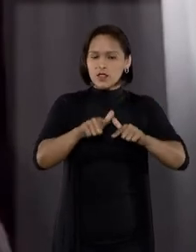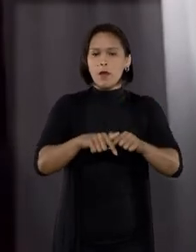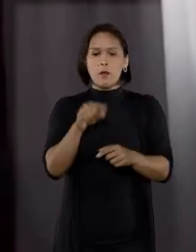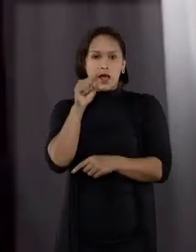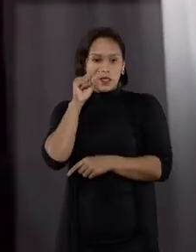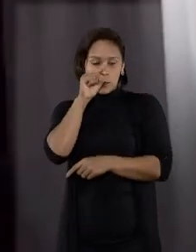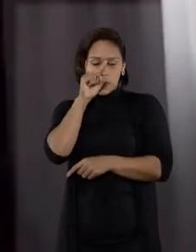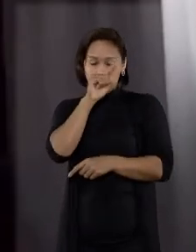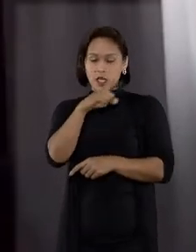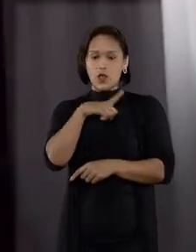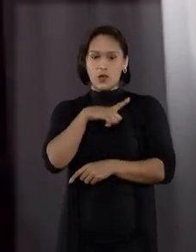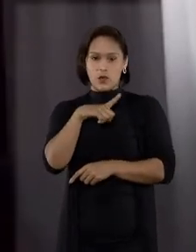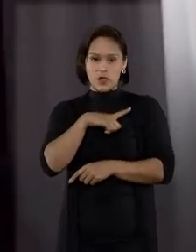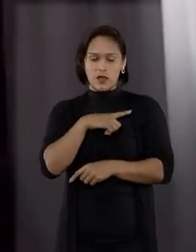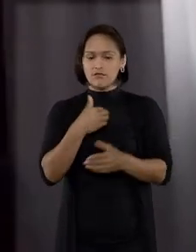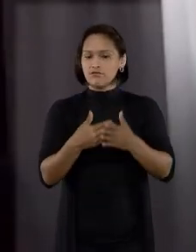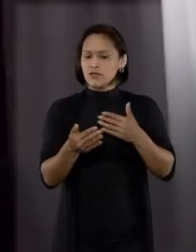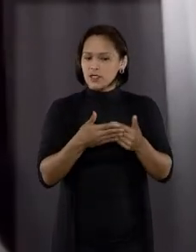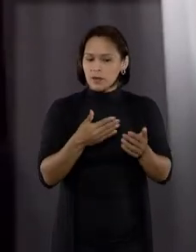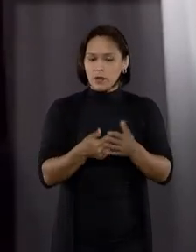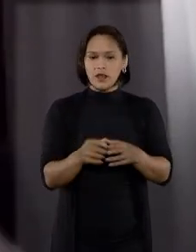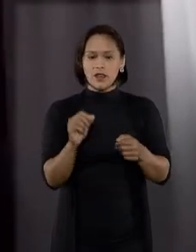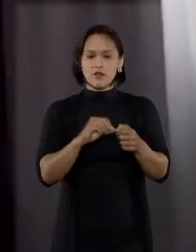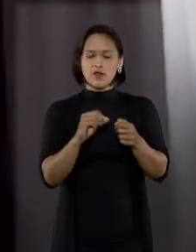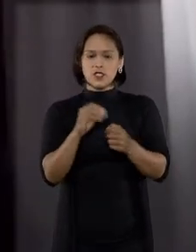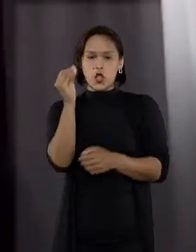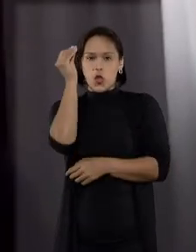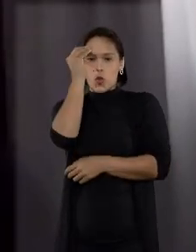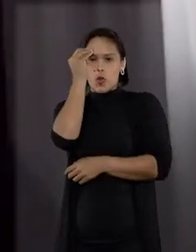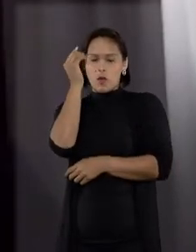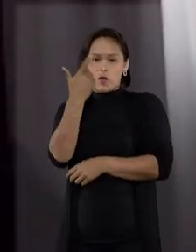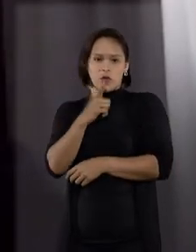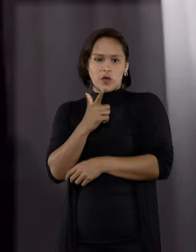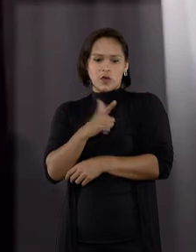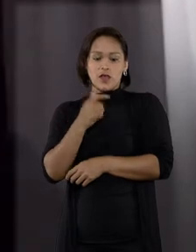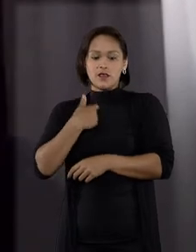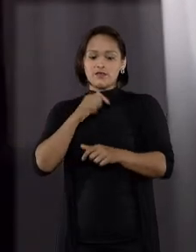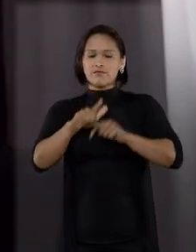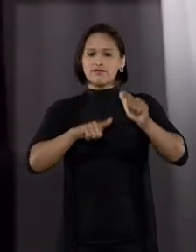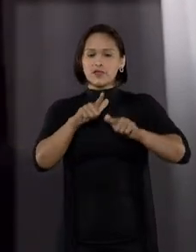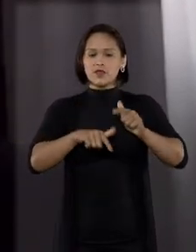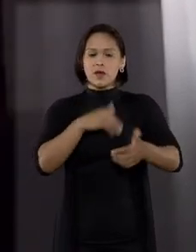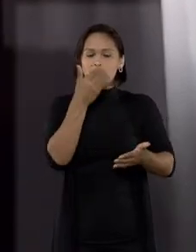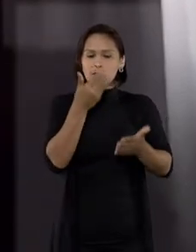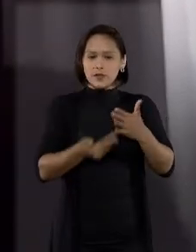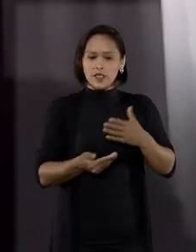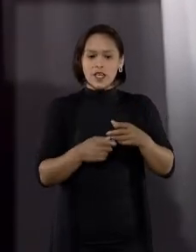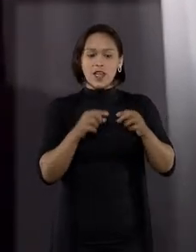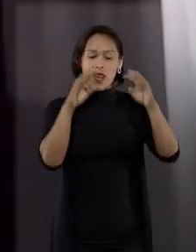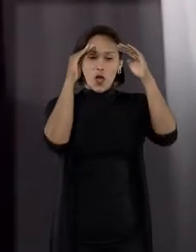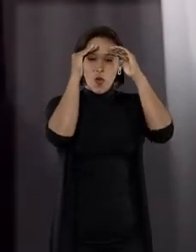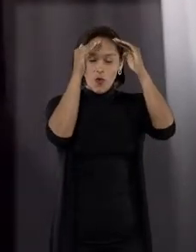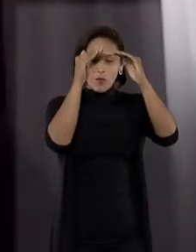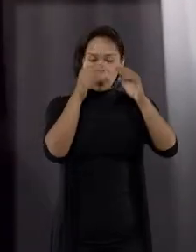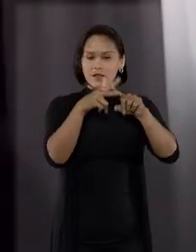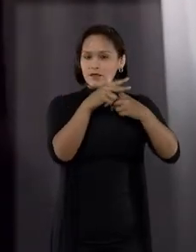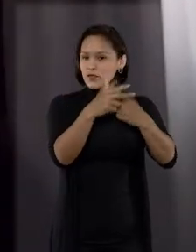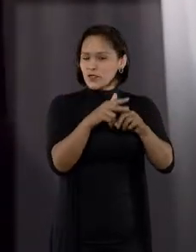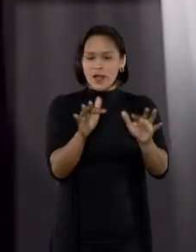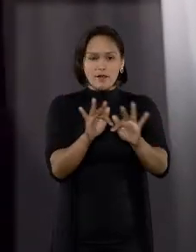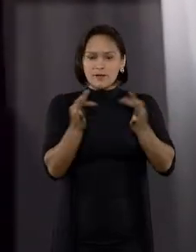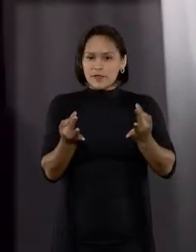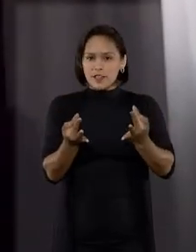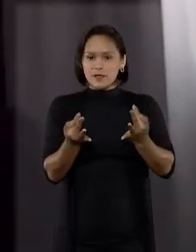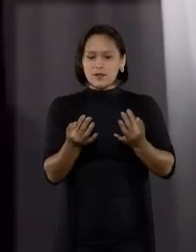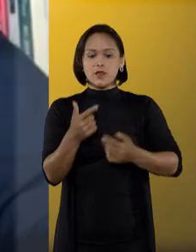atividade potencialmente arriscada, independente de agir com culpa ou não, se daquela atividade adivinha o dano, ele é obrigado a